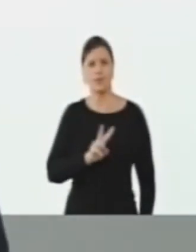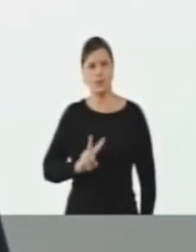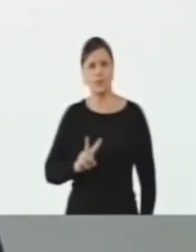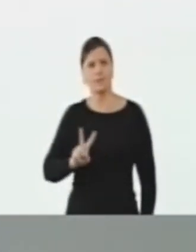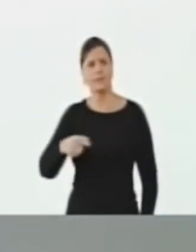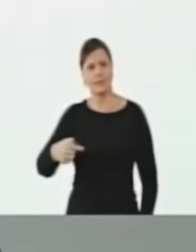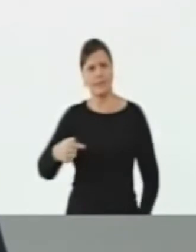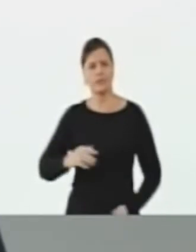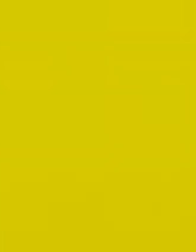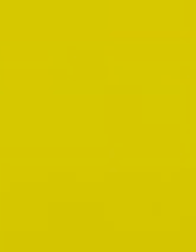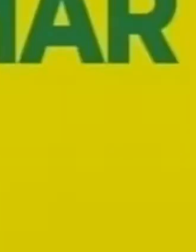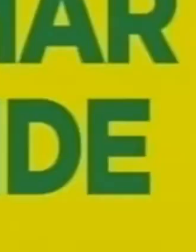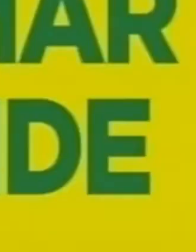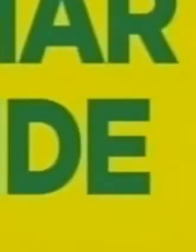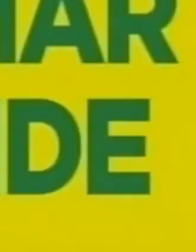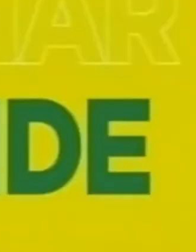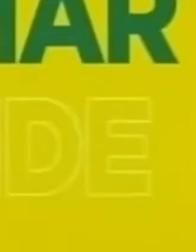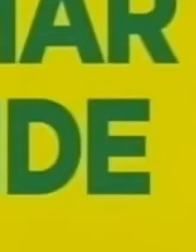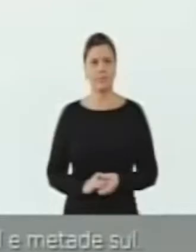22-27.